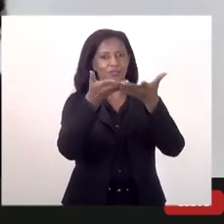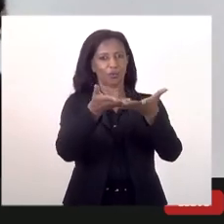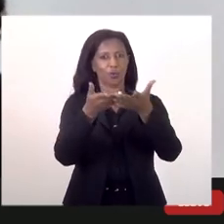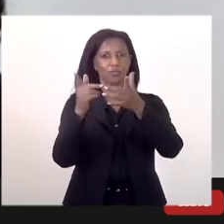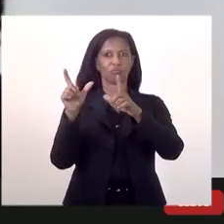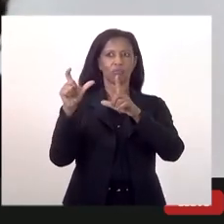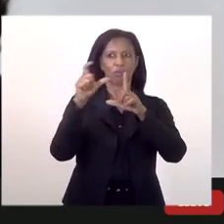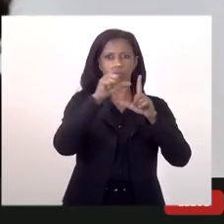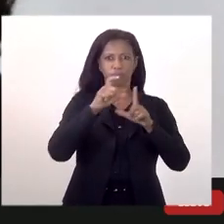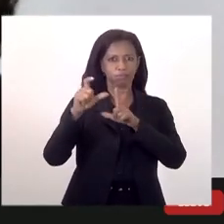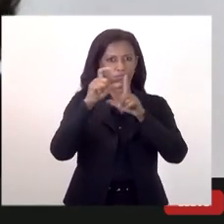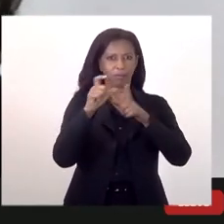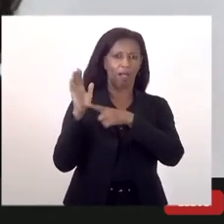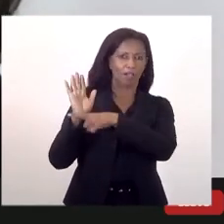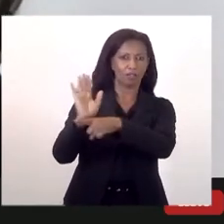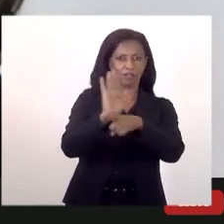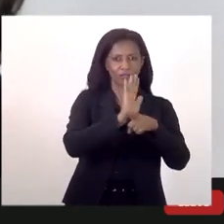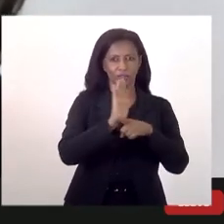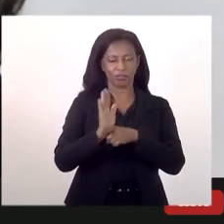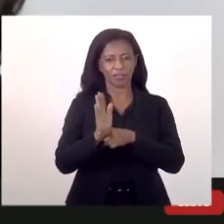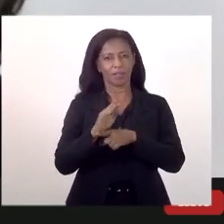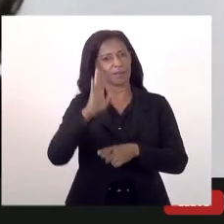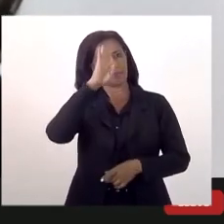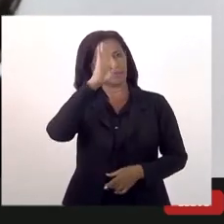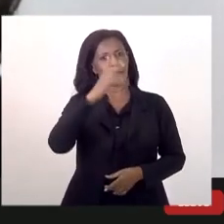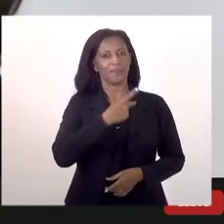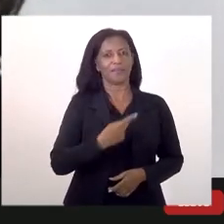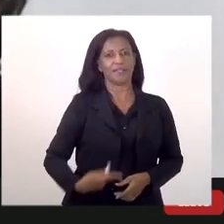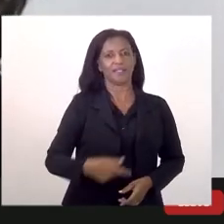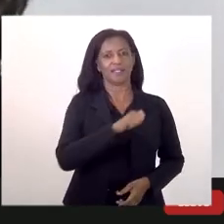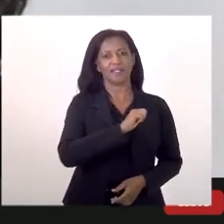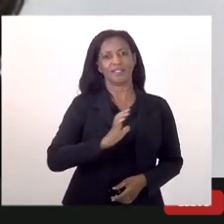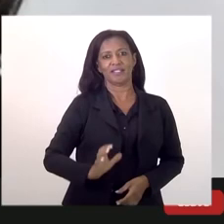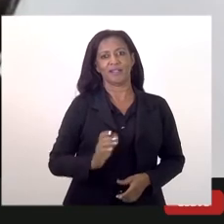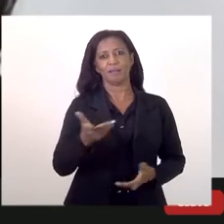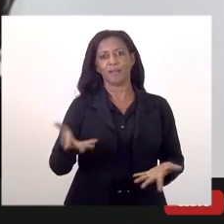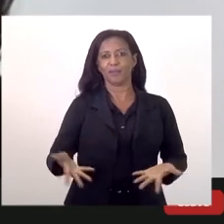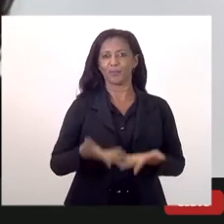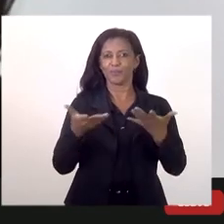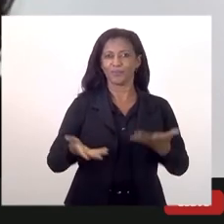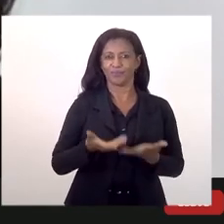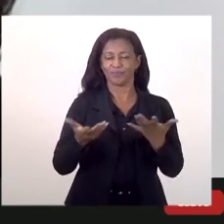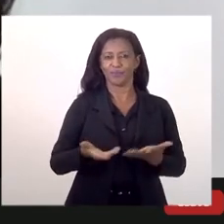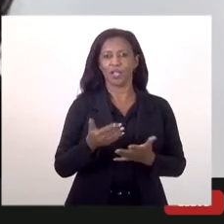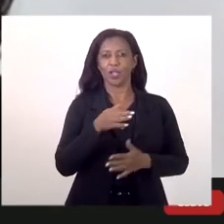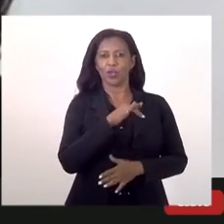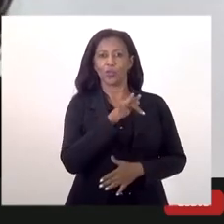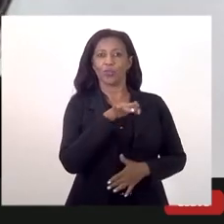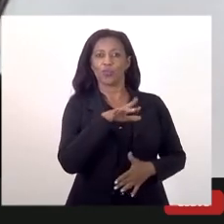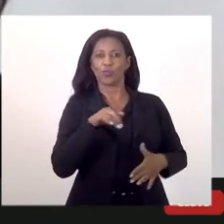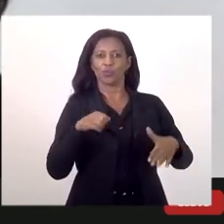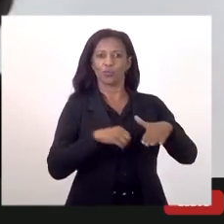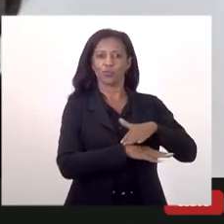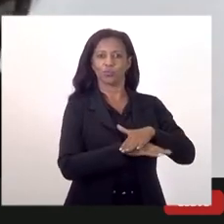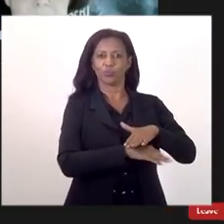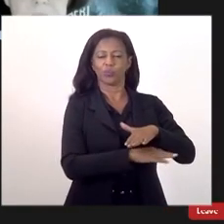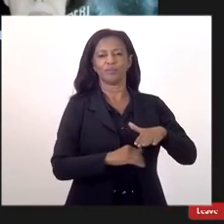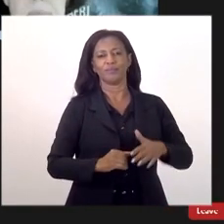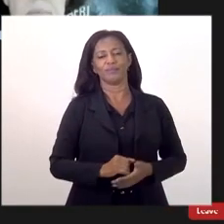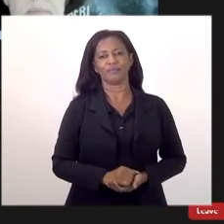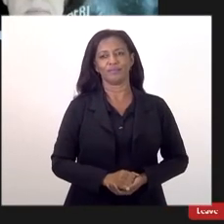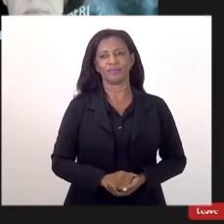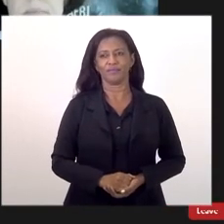colaborando principalmente ao presidente André Siciliano pela iniciativa do fundo soberano muito obrigada